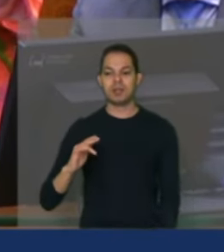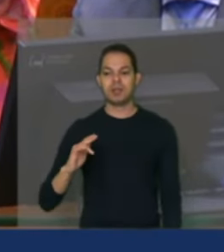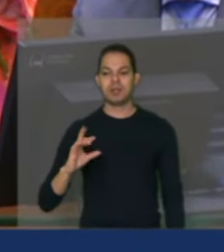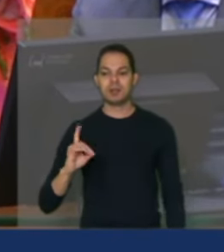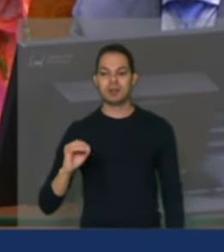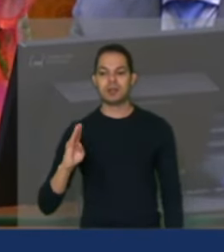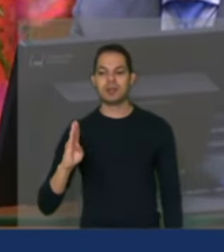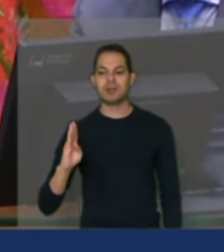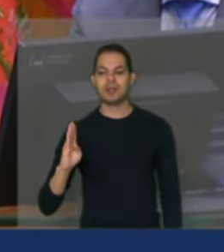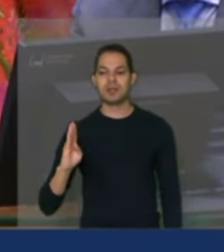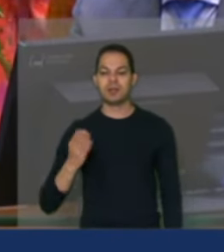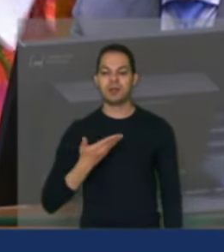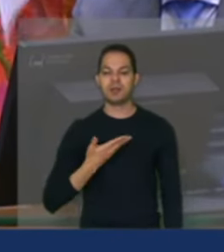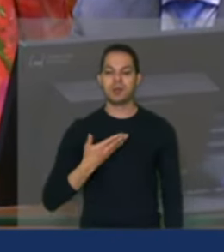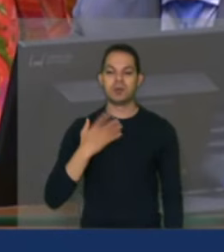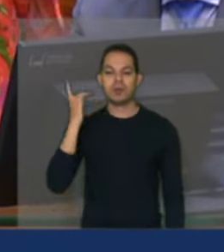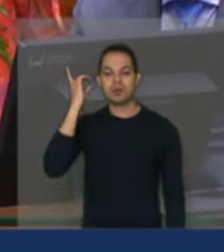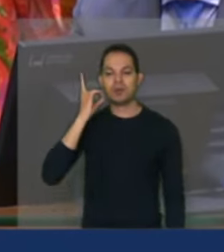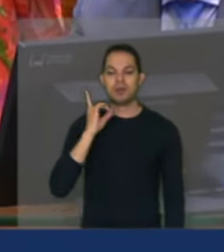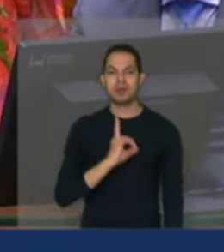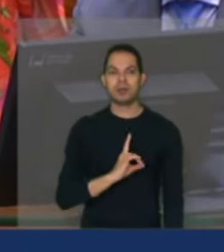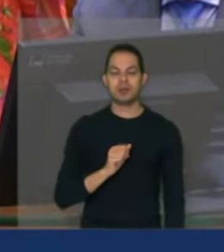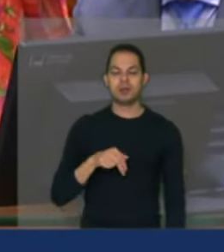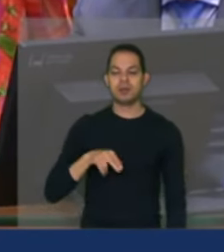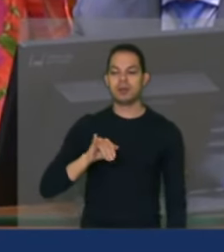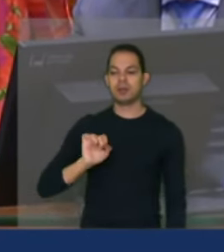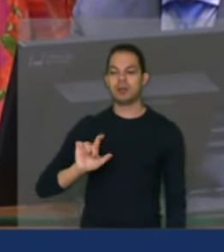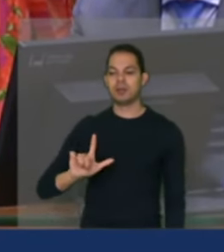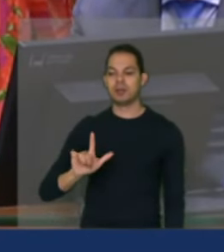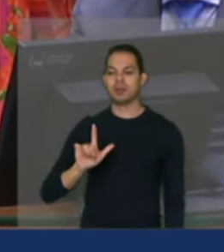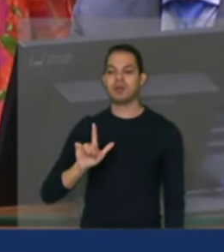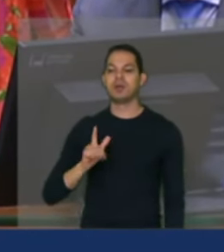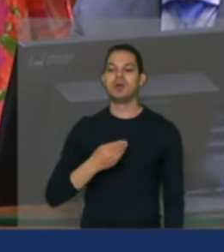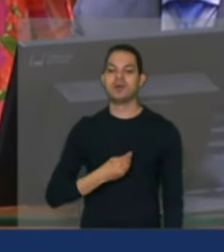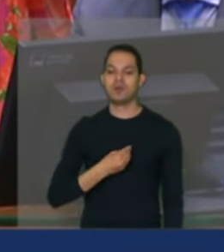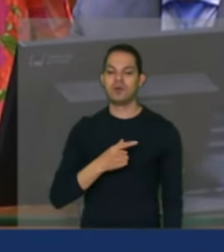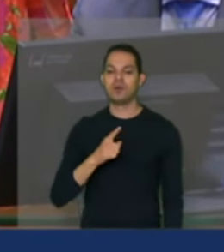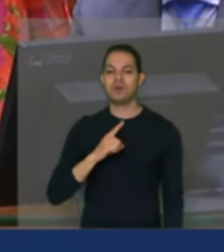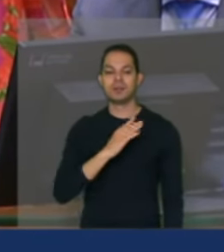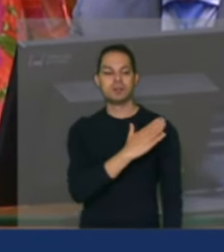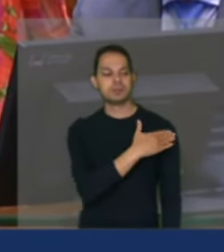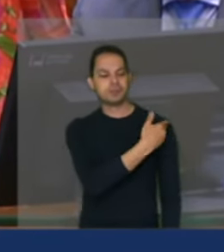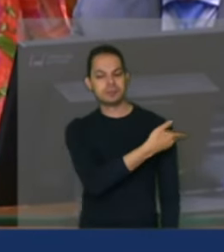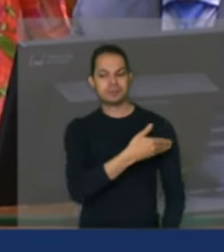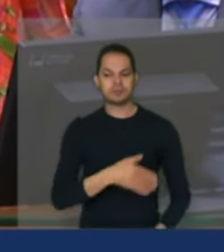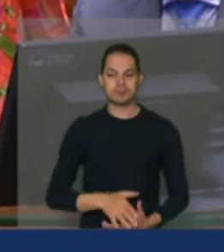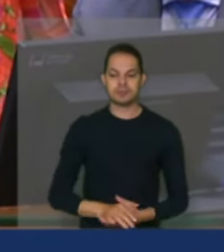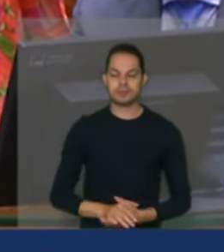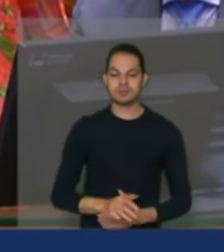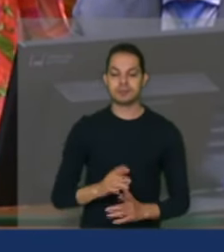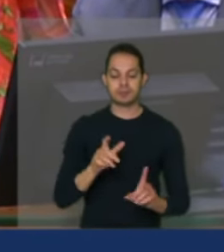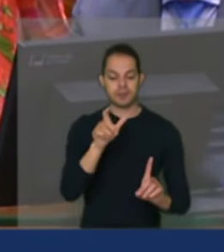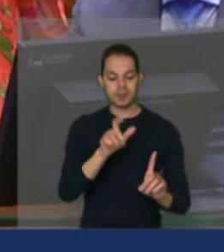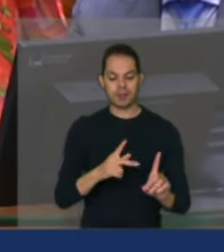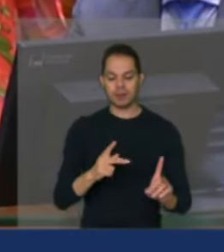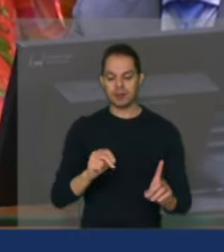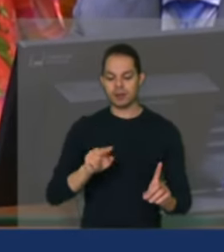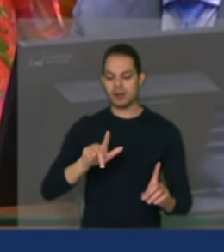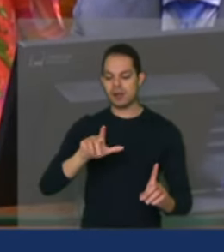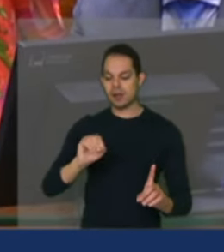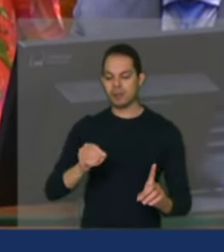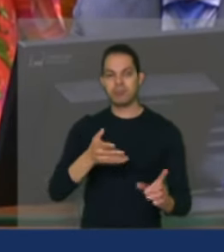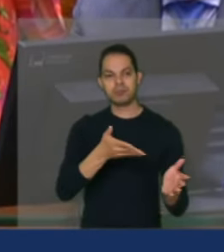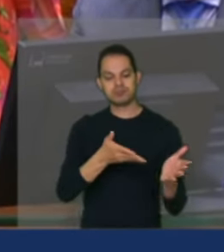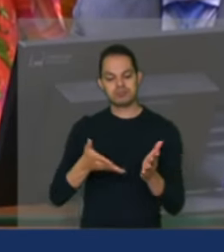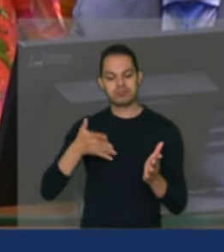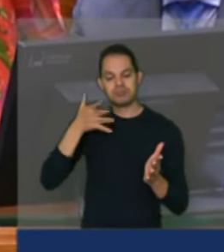do nosso colega deputado Daniel Almeida, que está aqui ao nosso lado. Paulo Ricardo Souza Soares, a palavra